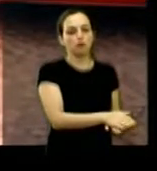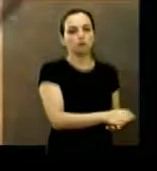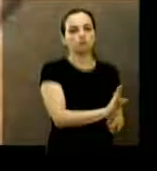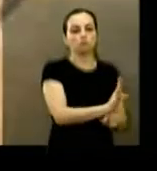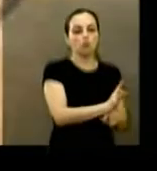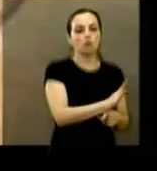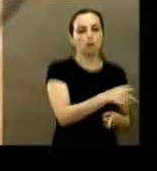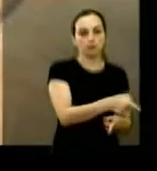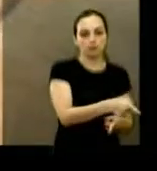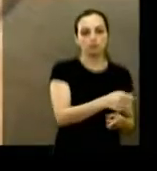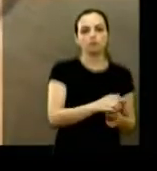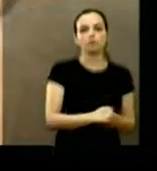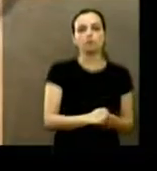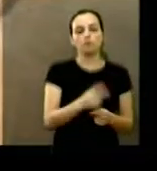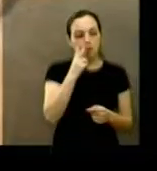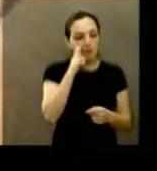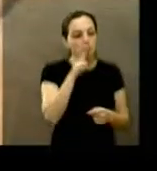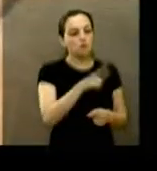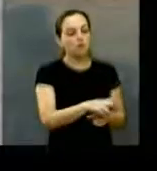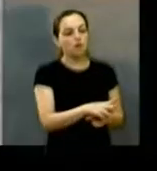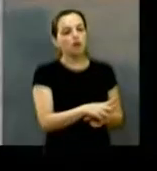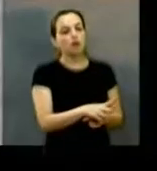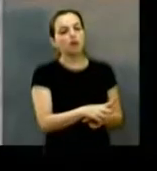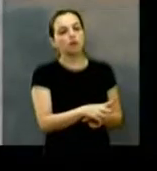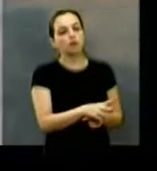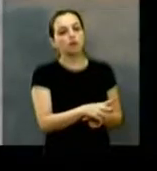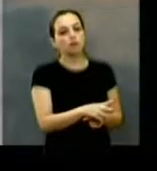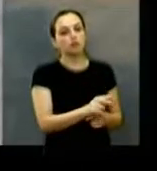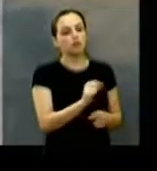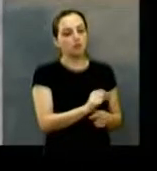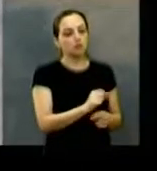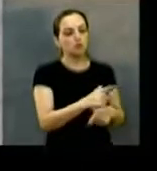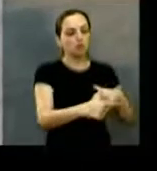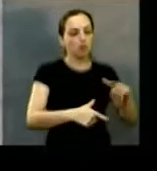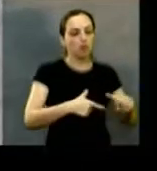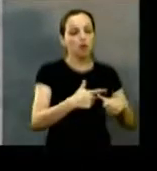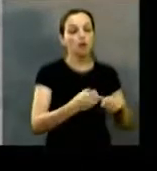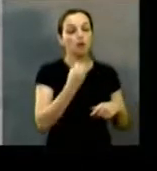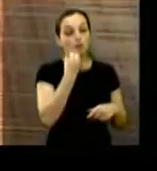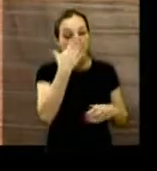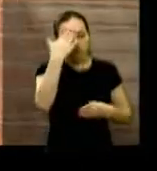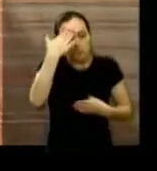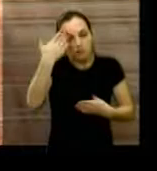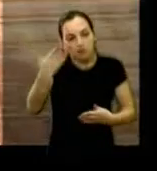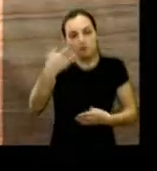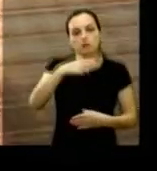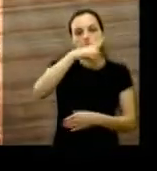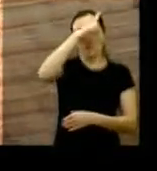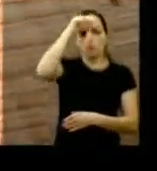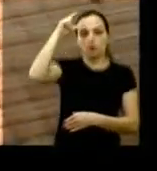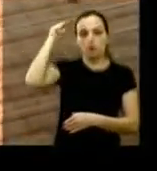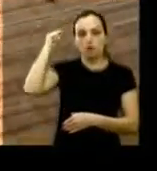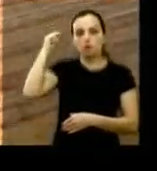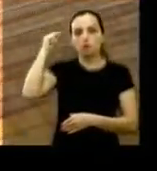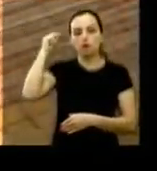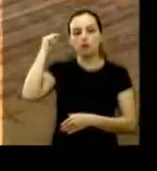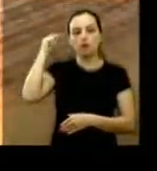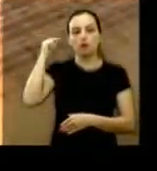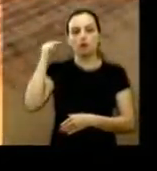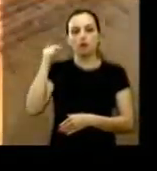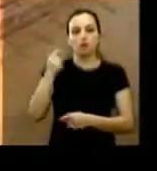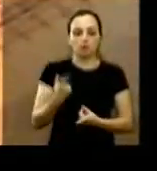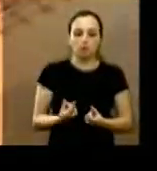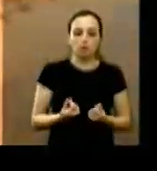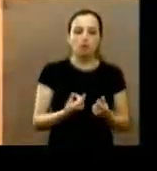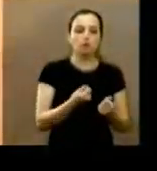hoje a gente veio constatar que o serviço está sendo muito bem feito e a gente vem agradecer ao prefeito o investimento que vem sendo